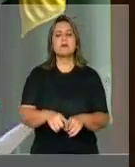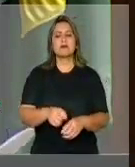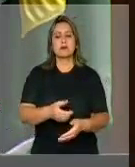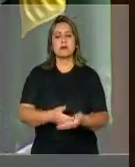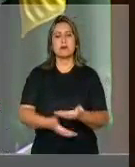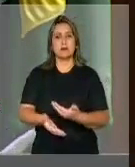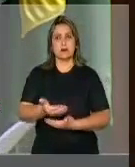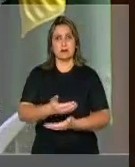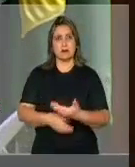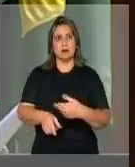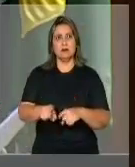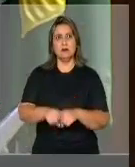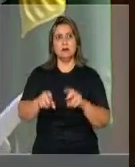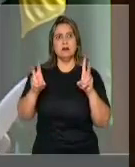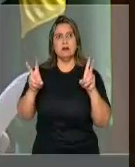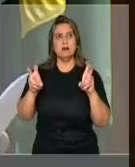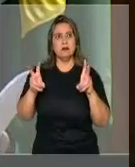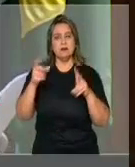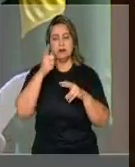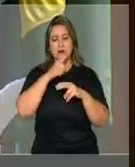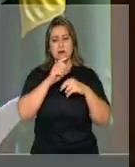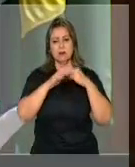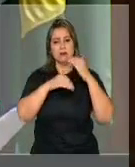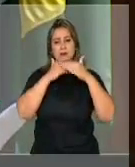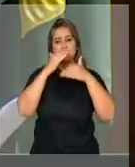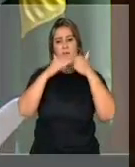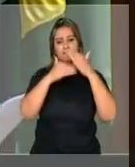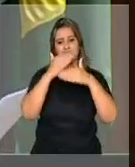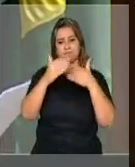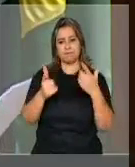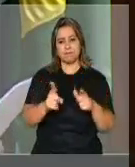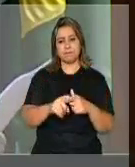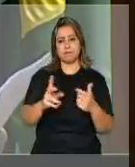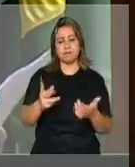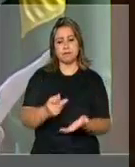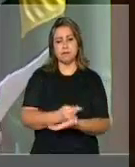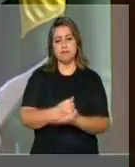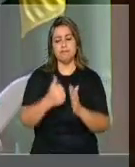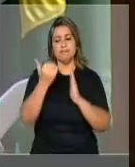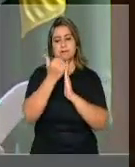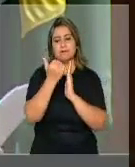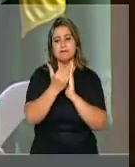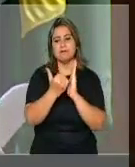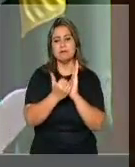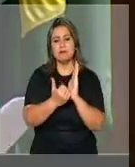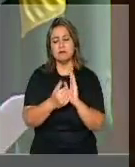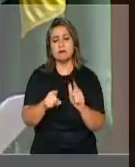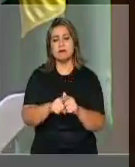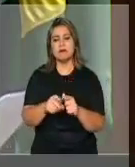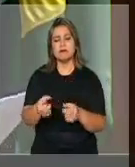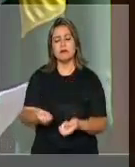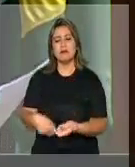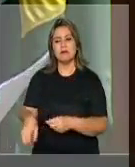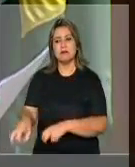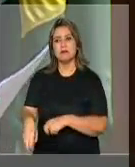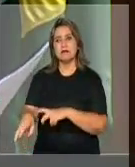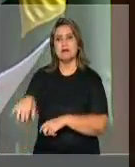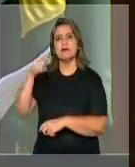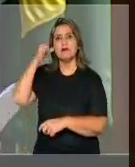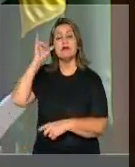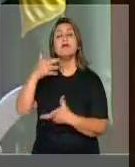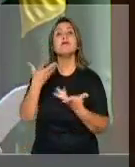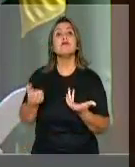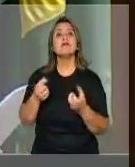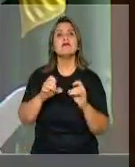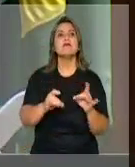E, portanto, se esse assunto não evoluir, nós vamos ver o final do programa. Esses agricultores não vão ter,